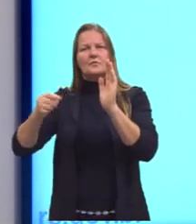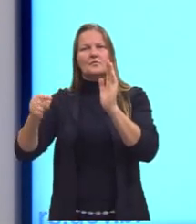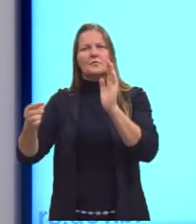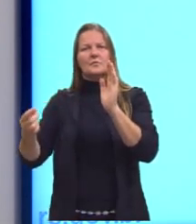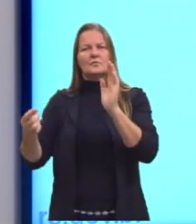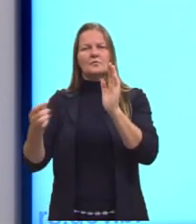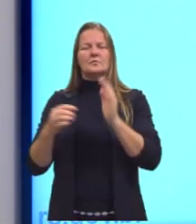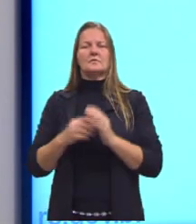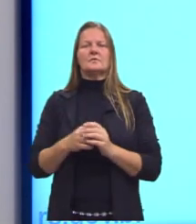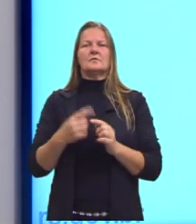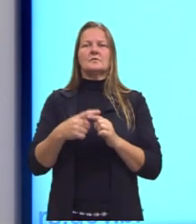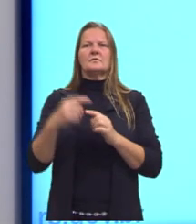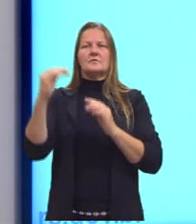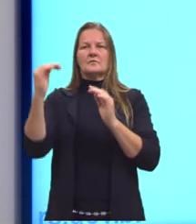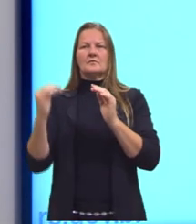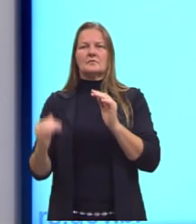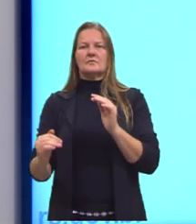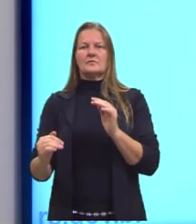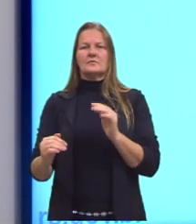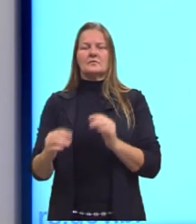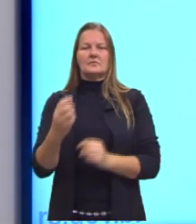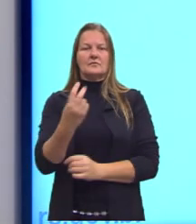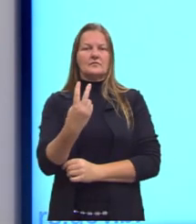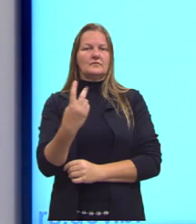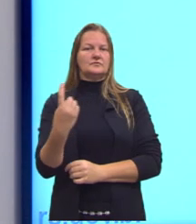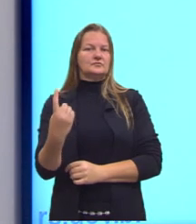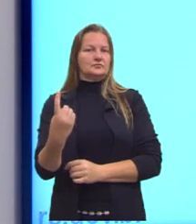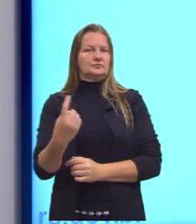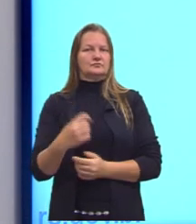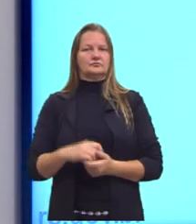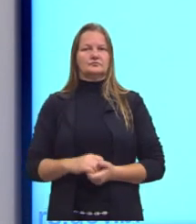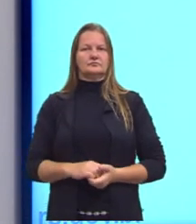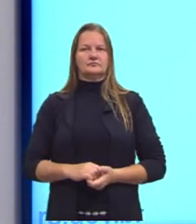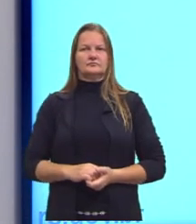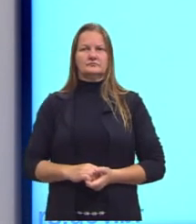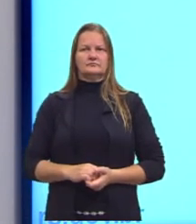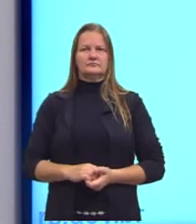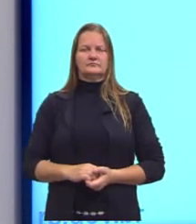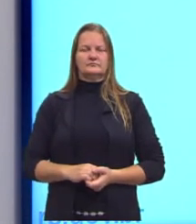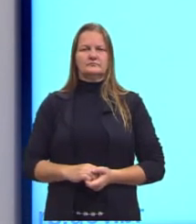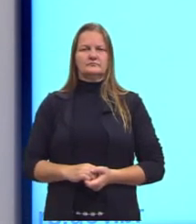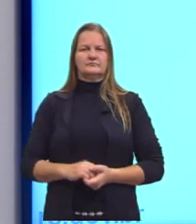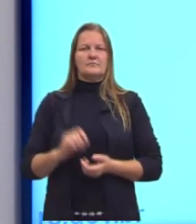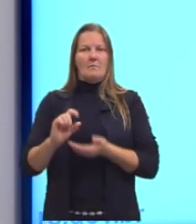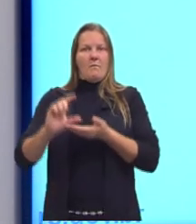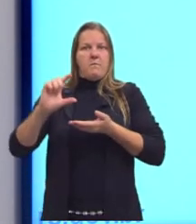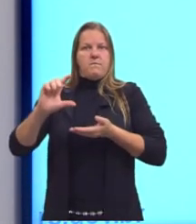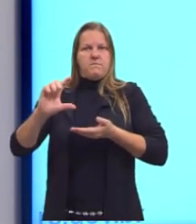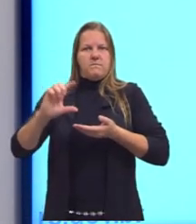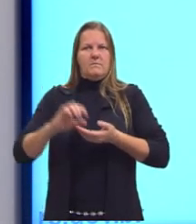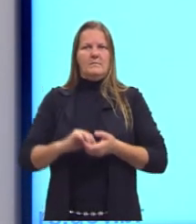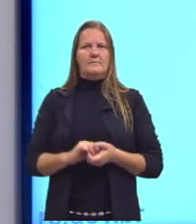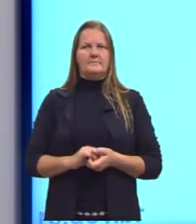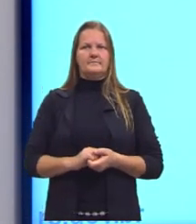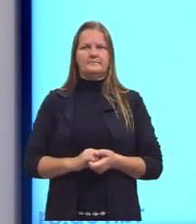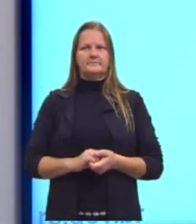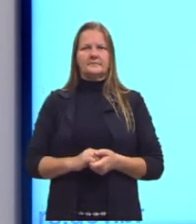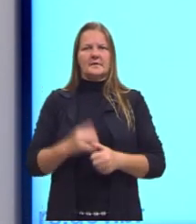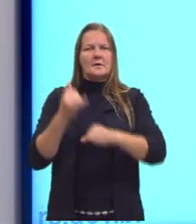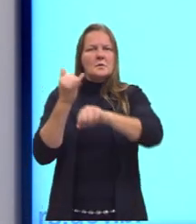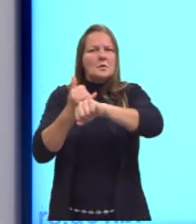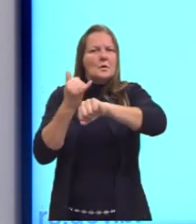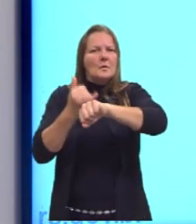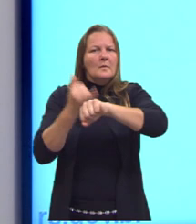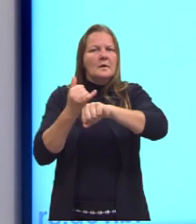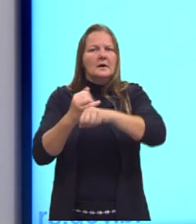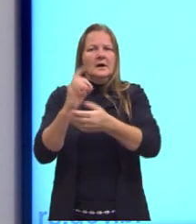decimais. E aqui, já a gente já tem um número 21. Um número bem mais alto. Então, vejam que, geralmente, os metais a gente